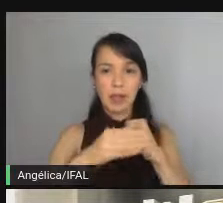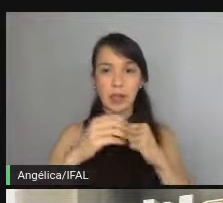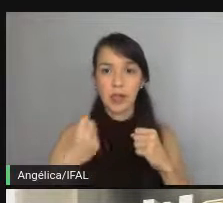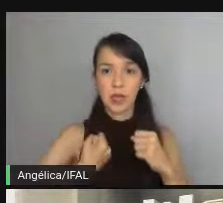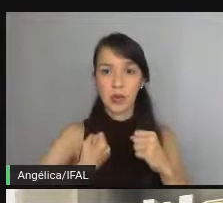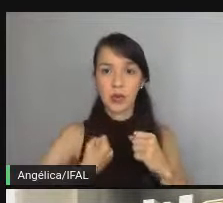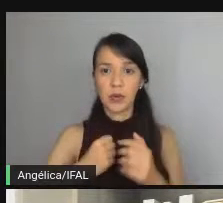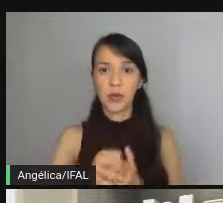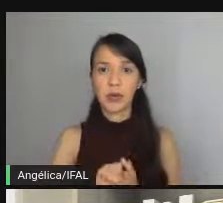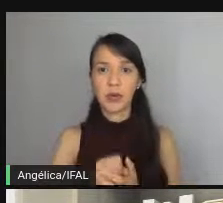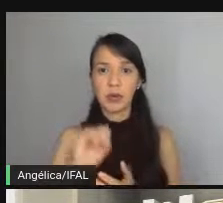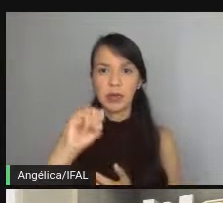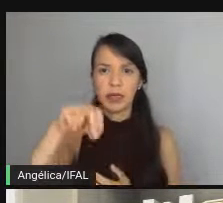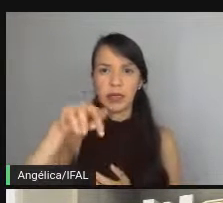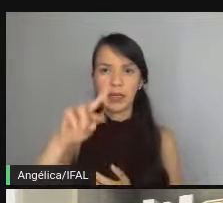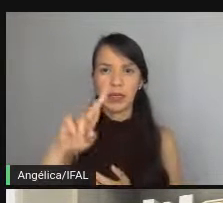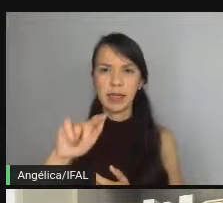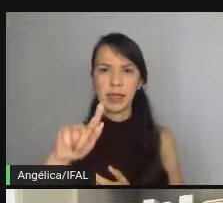integer.